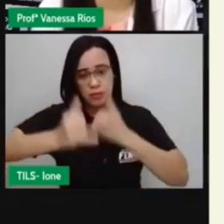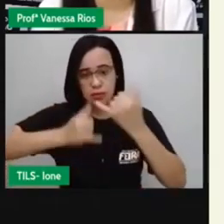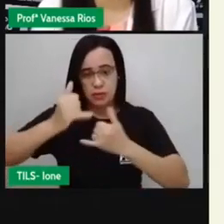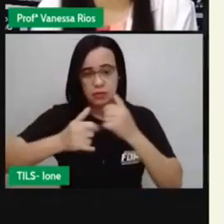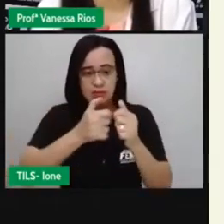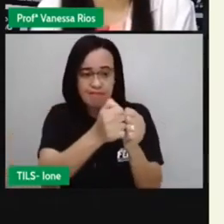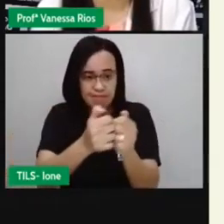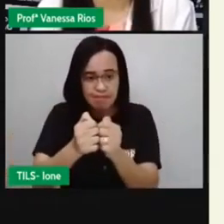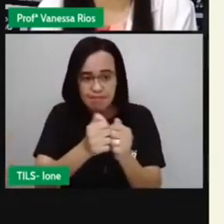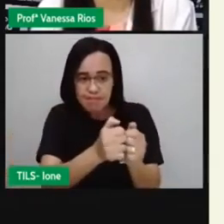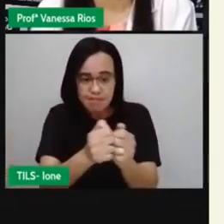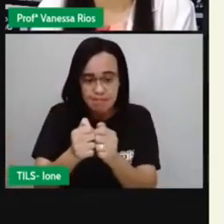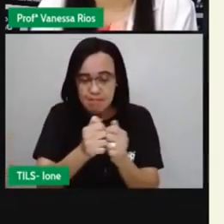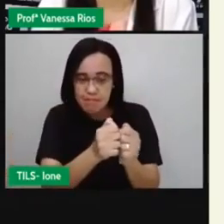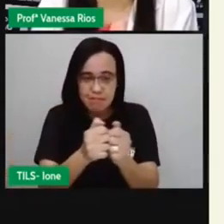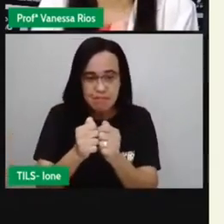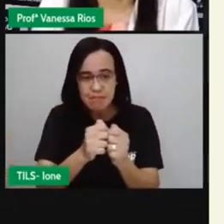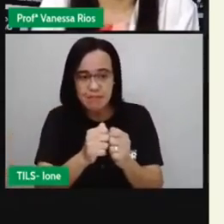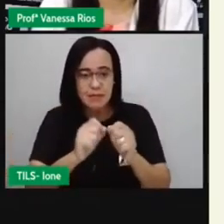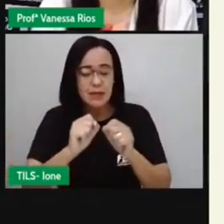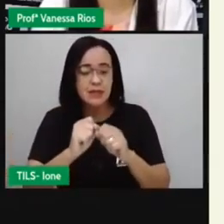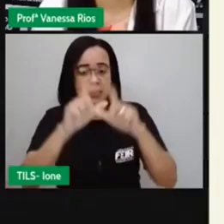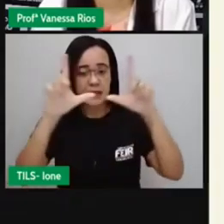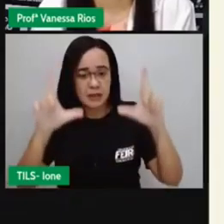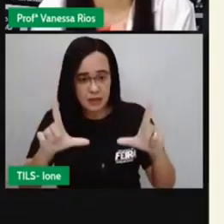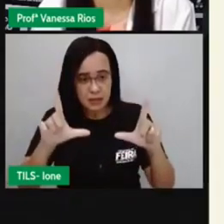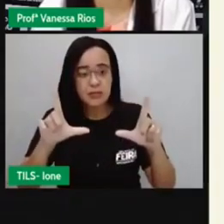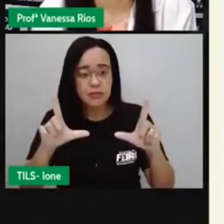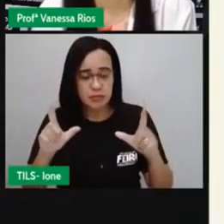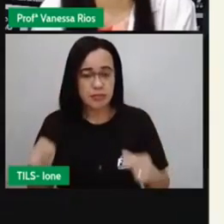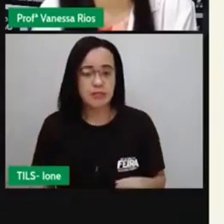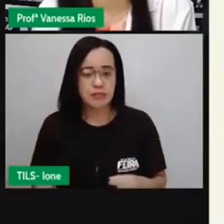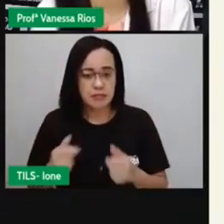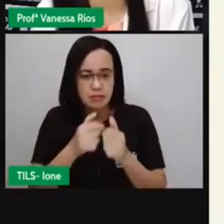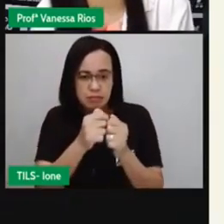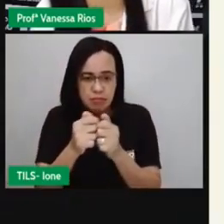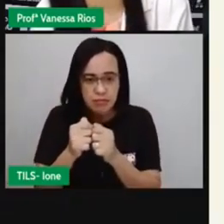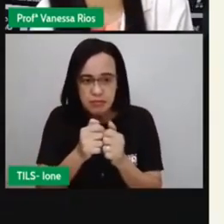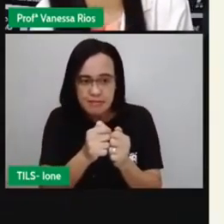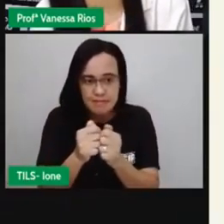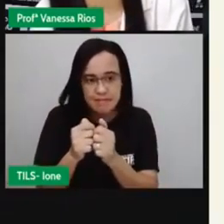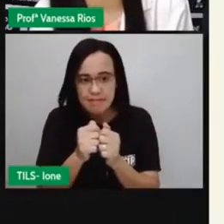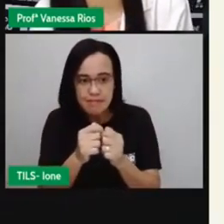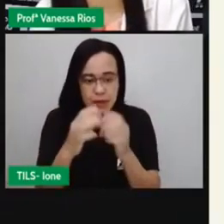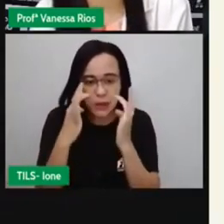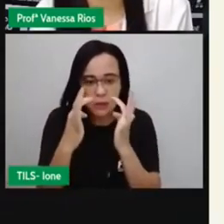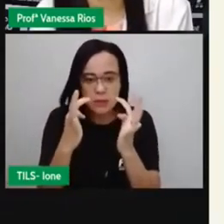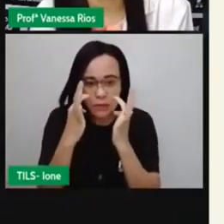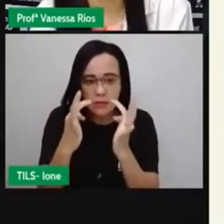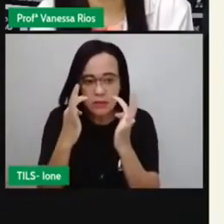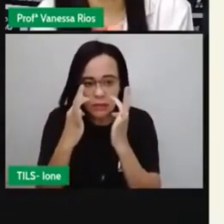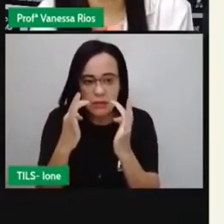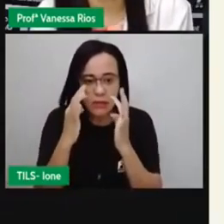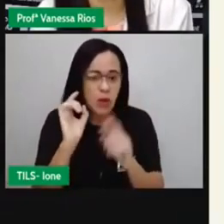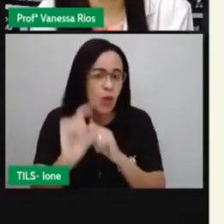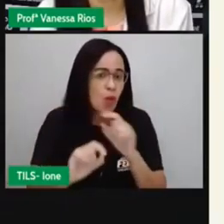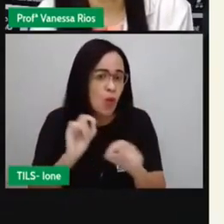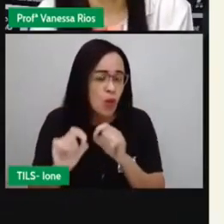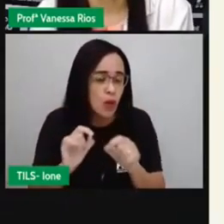Com um jogo de videogame. E nesse jogo de videogame, ele está fazendo o quê?